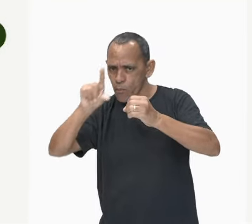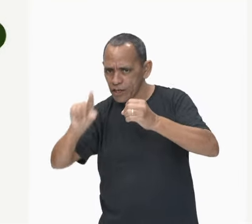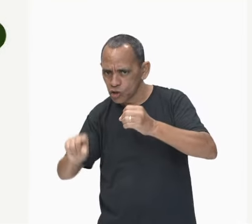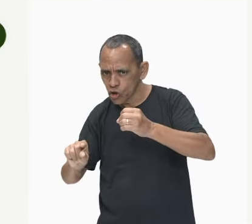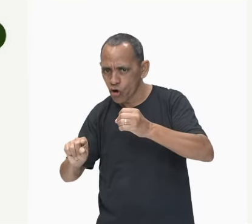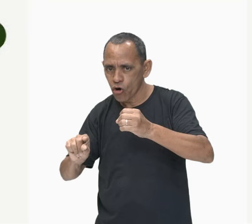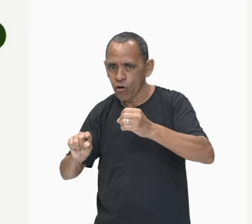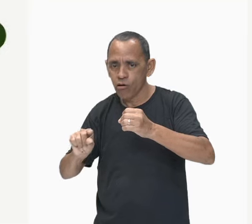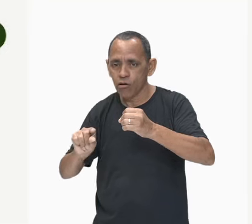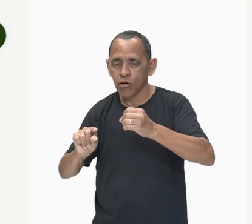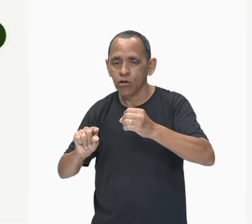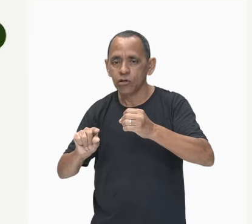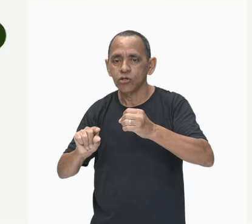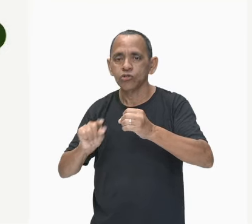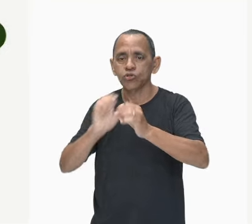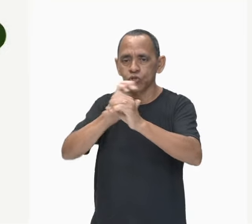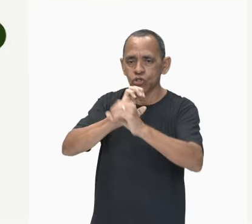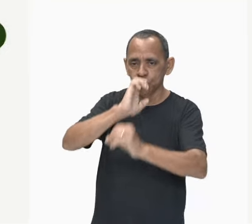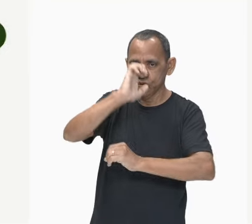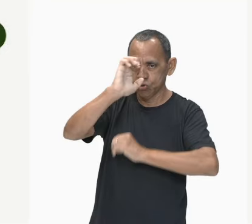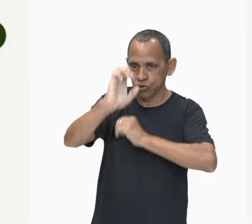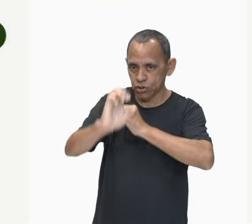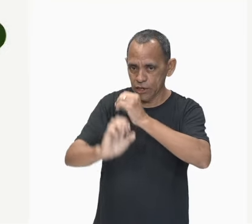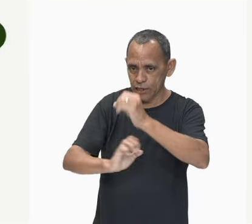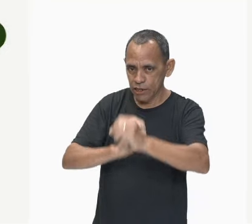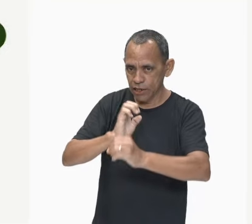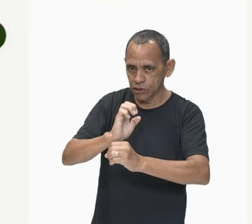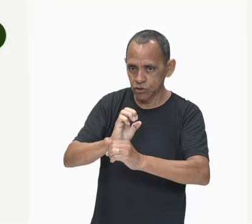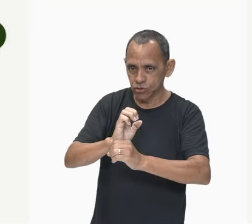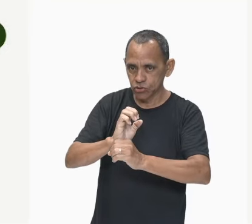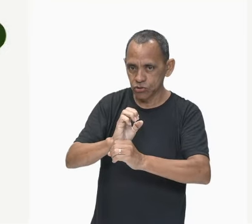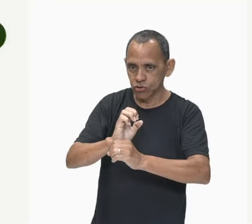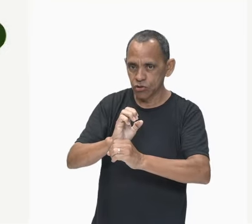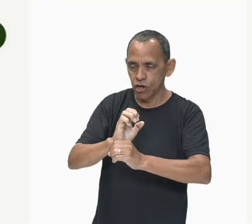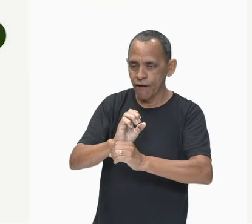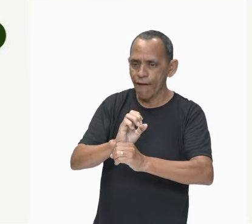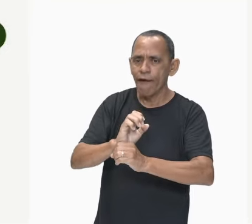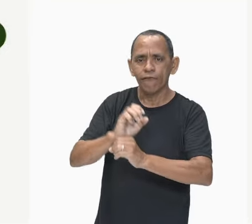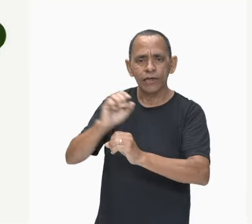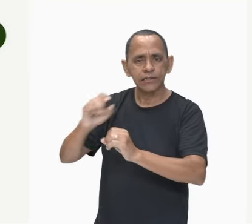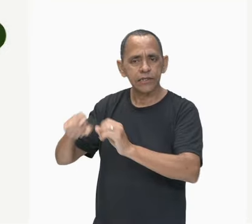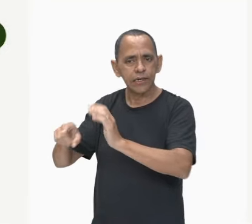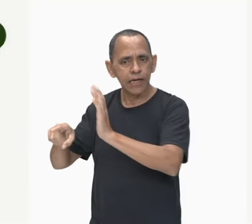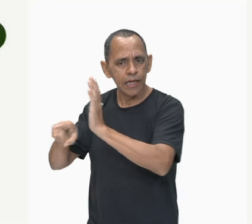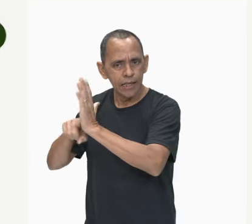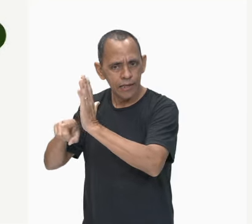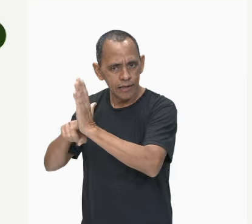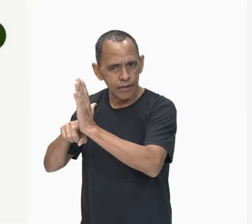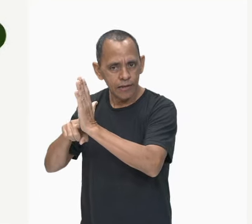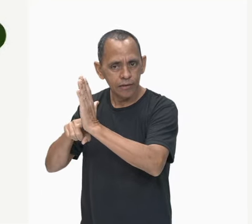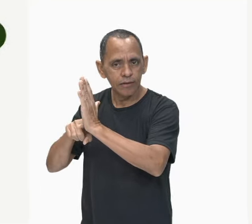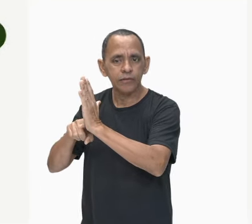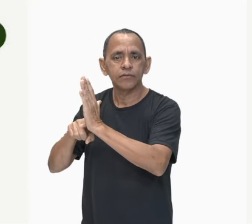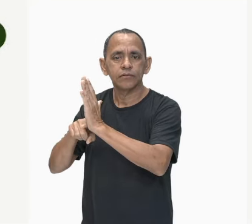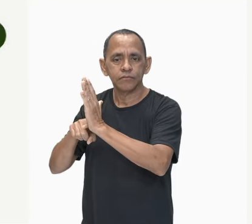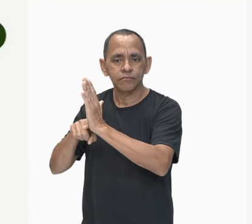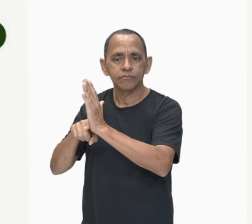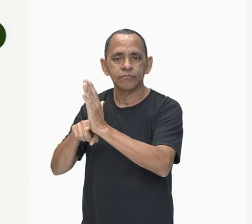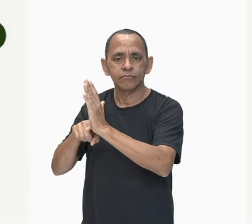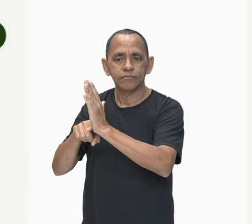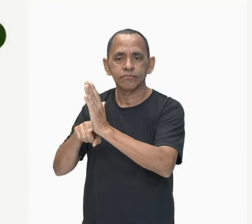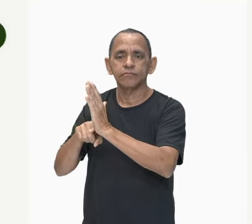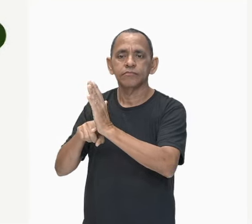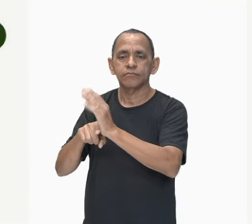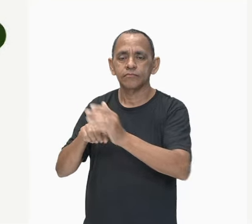eletricamente neutro. Se o número de prótons maior que o número de elétrons, corpo eletrizado